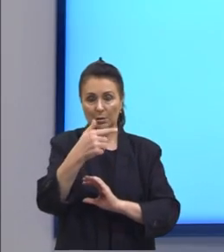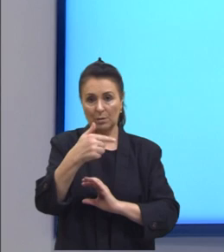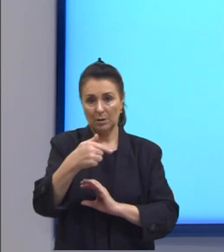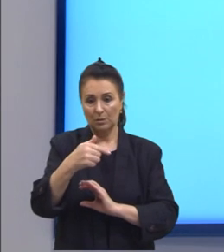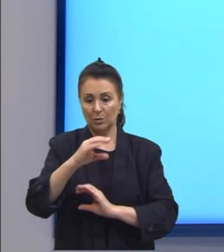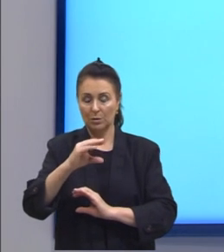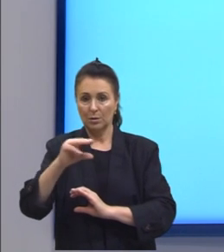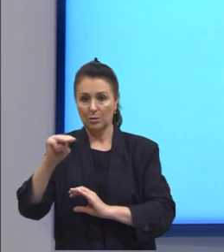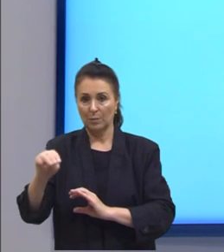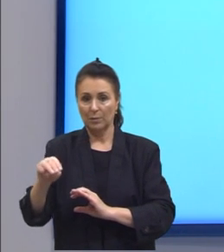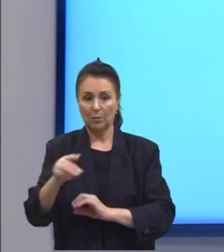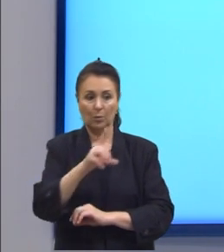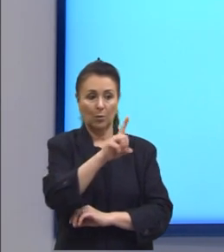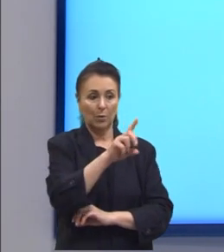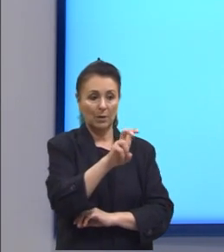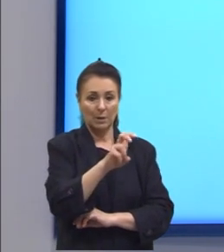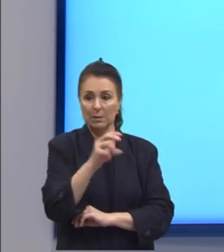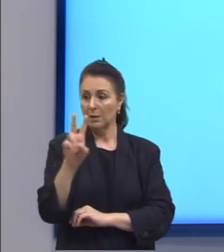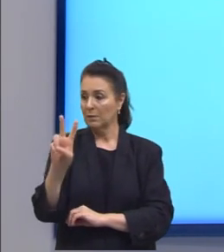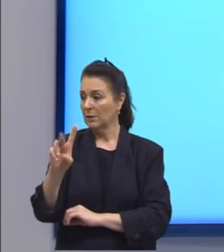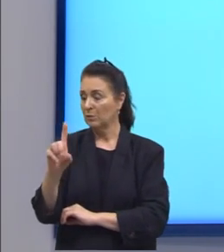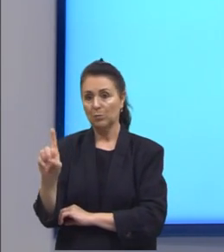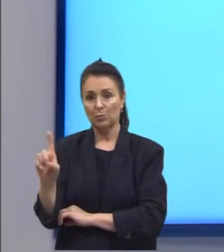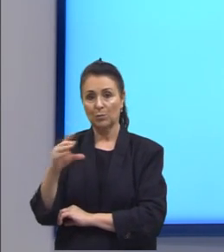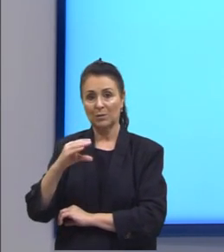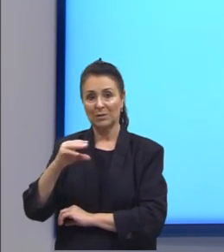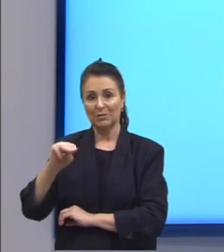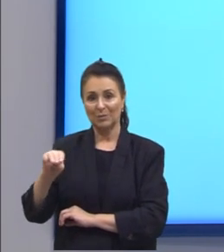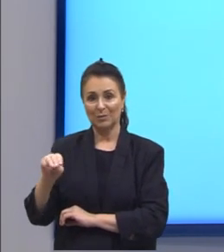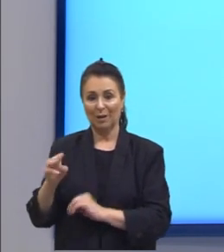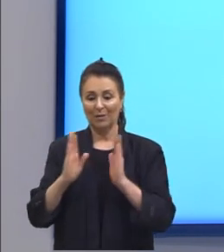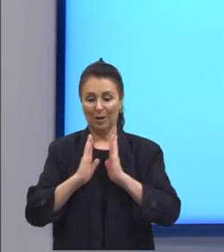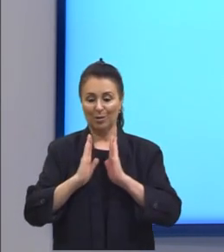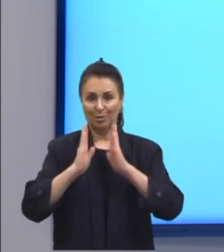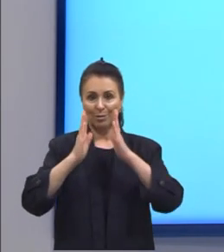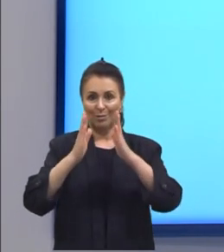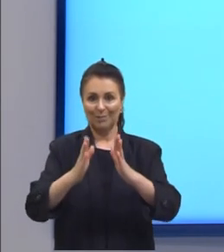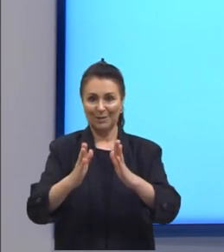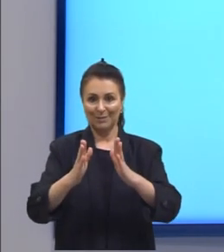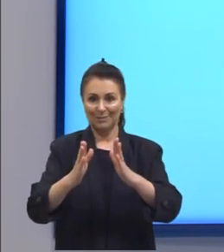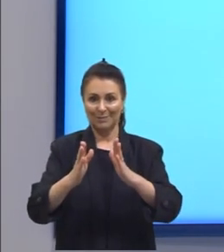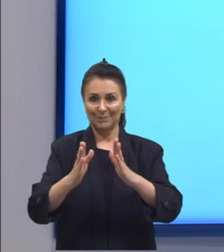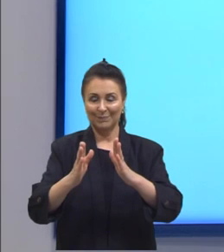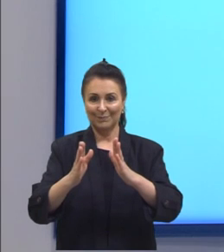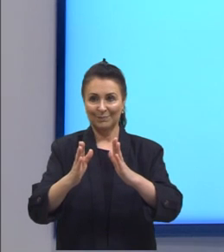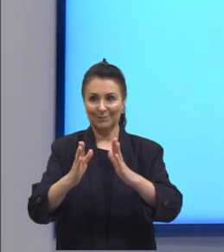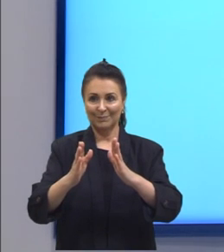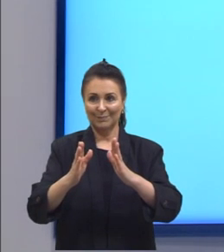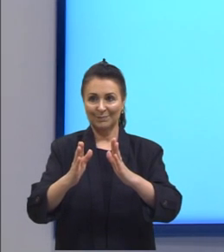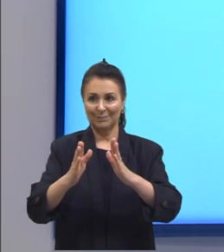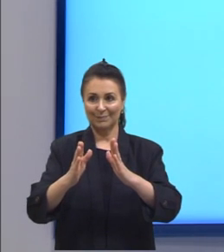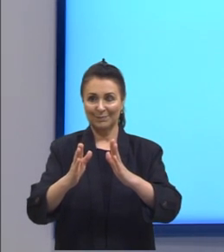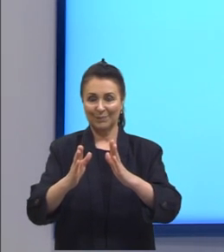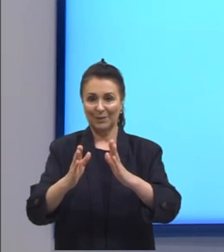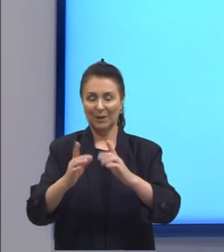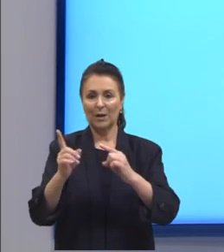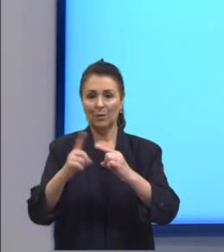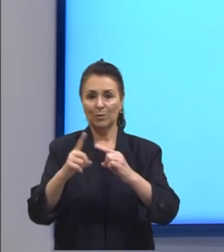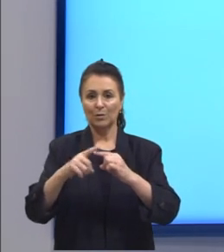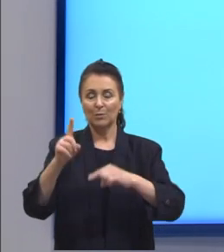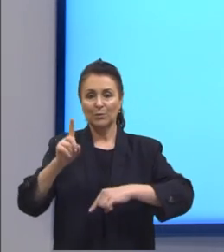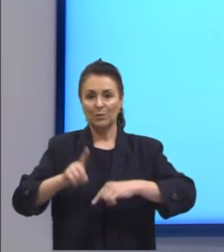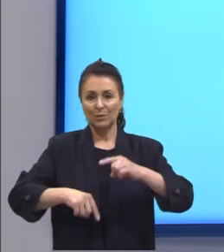então 15 e 21 centímetros né se encaixa neste intervalo que seria então o tipo de